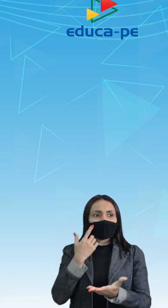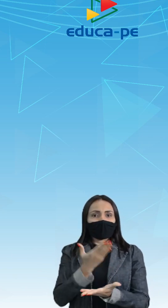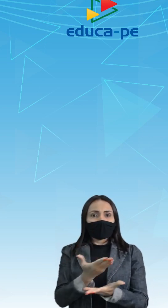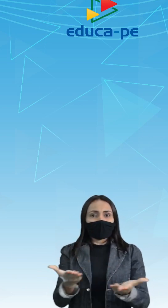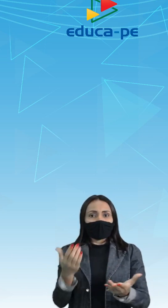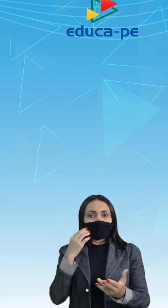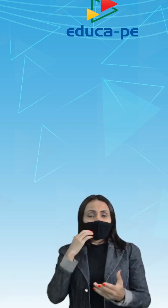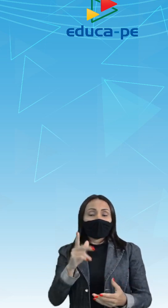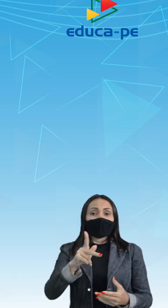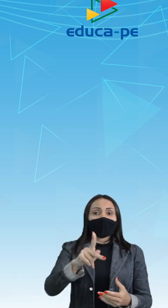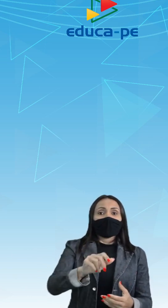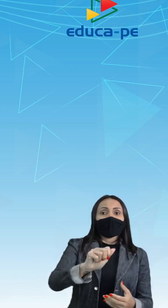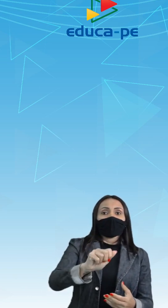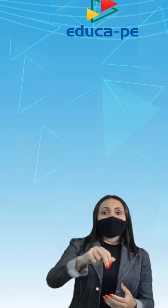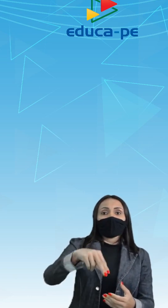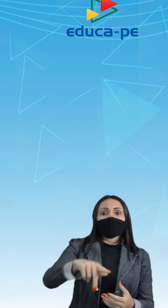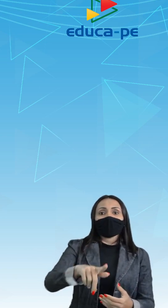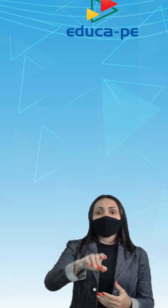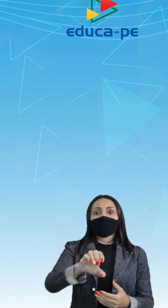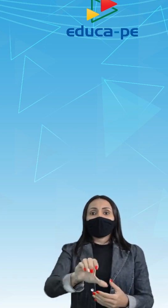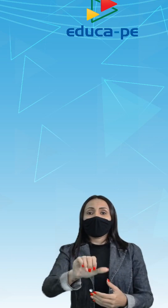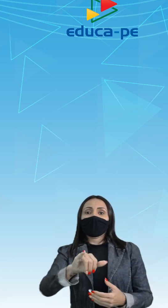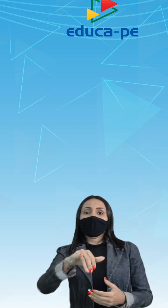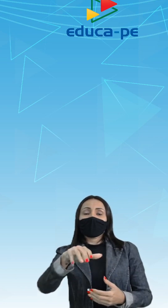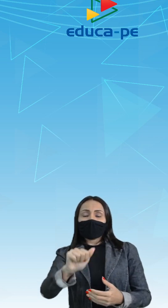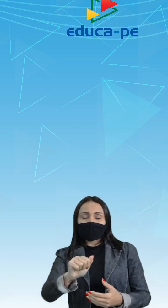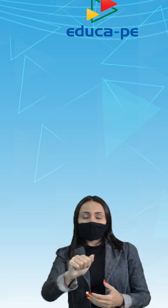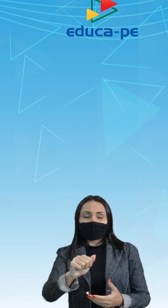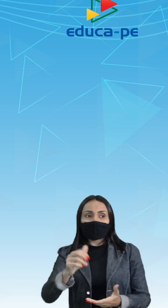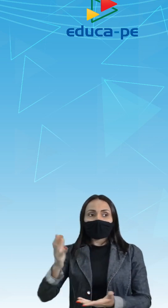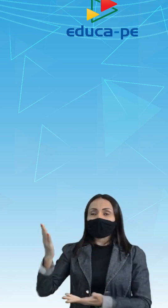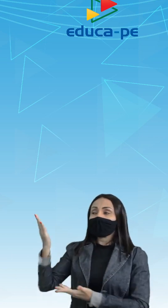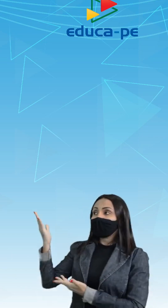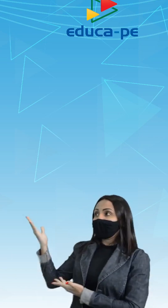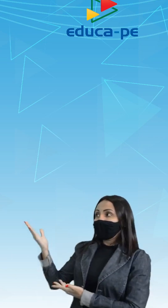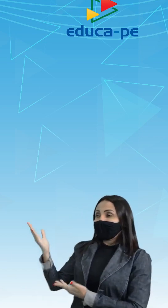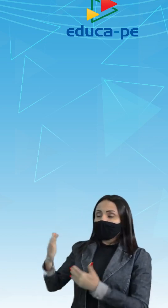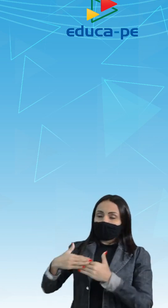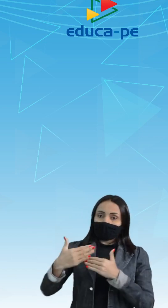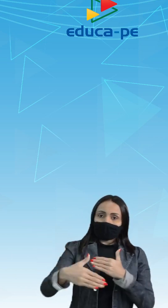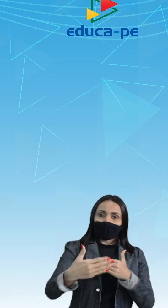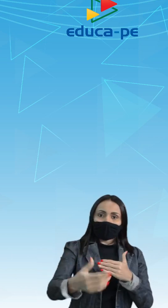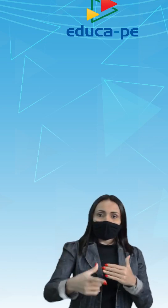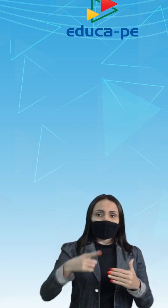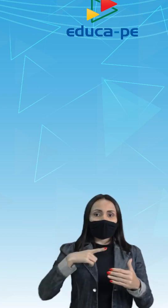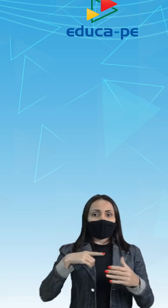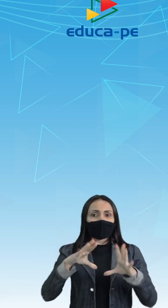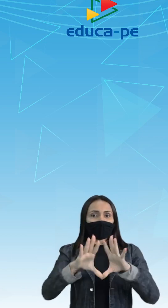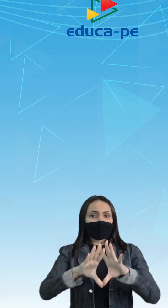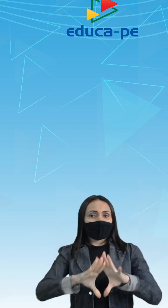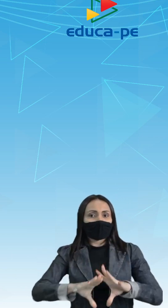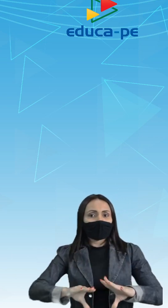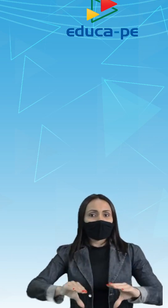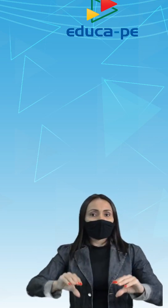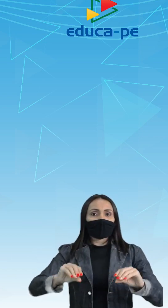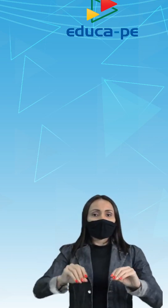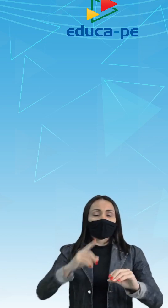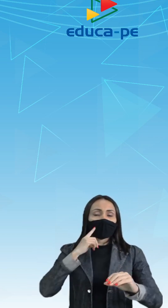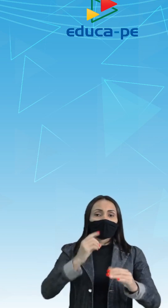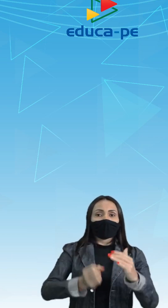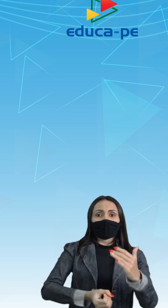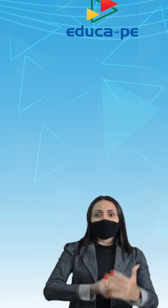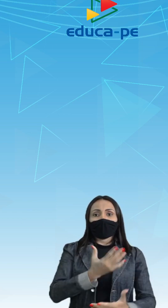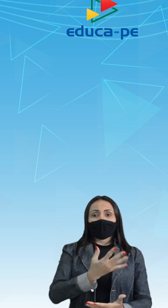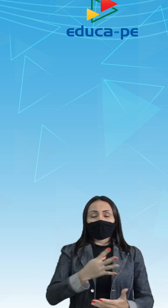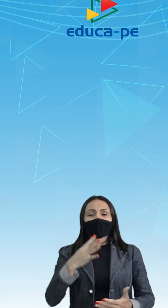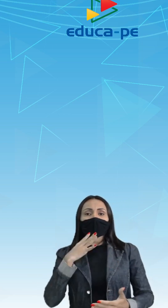Pangeia. Posteriormente, a Pangeia teria se fragmentado, dando origem o que a gente